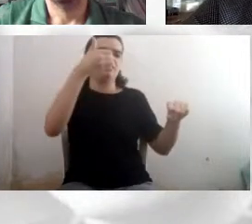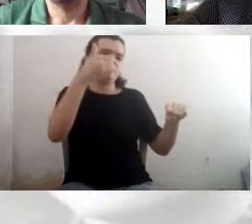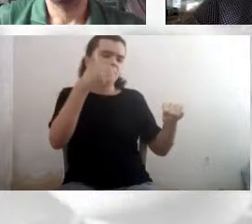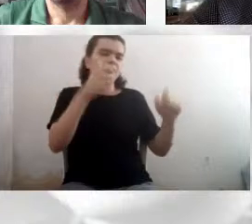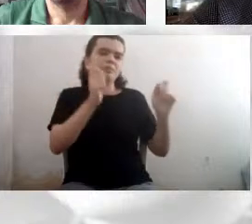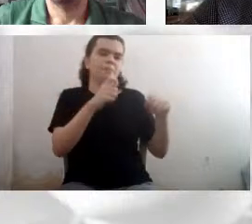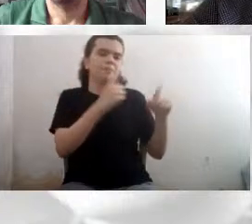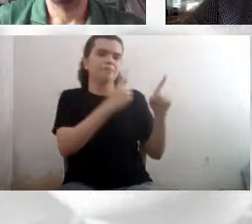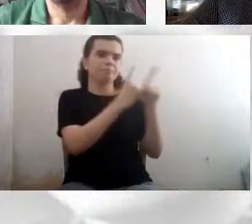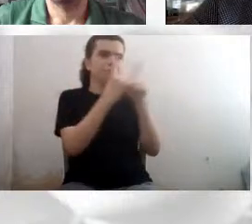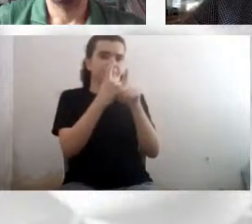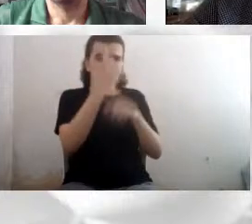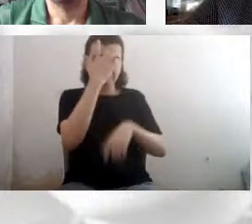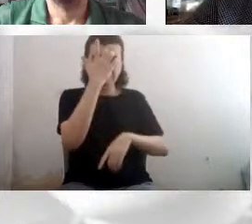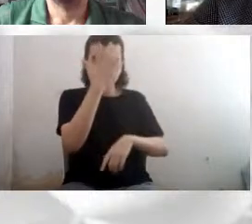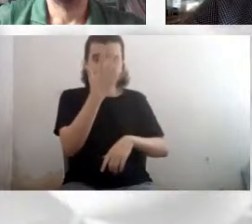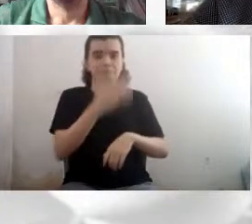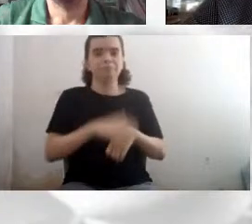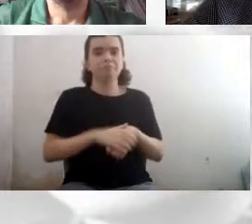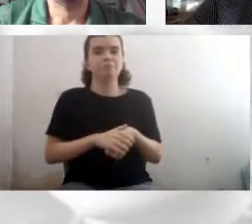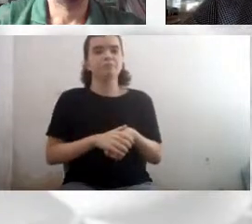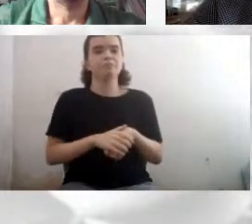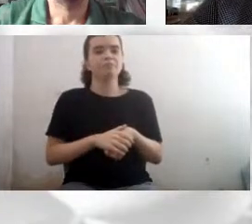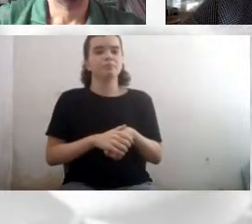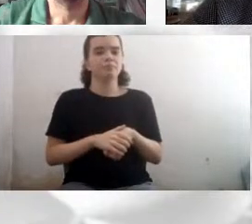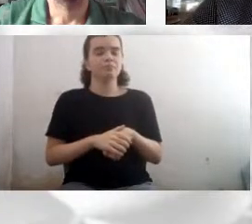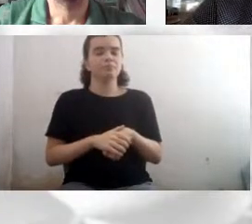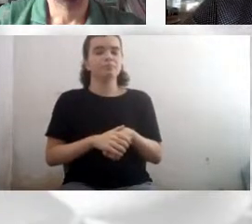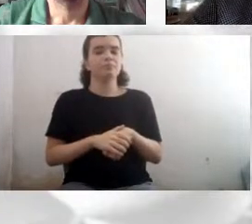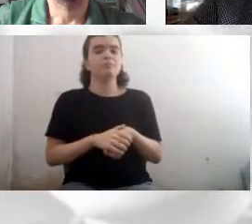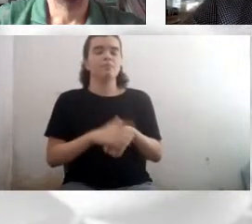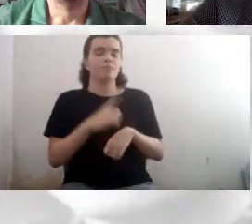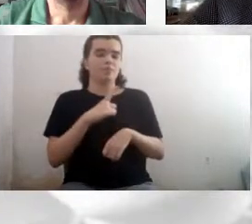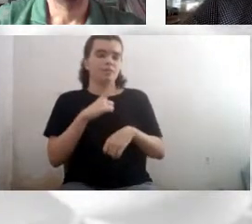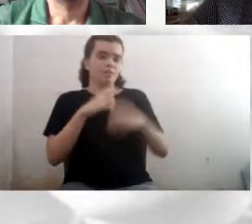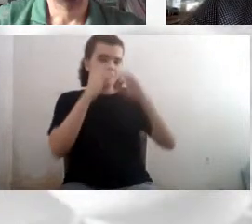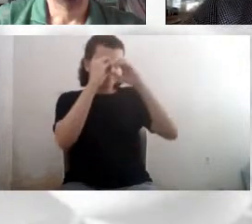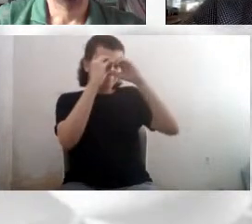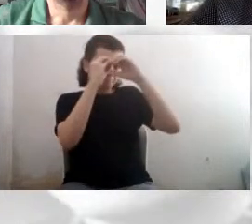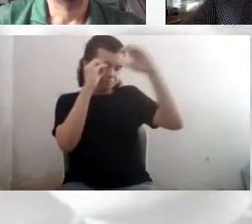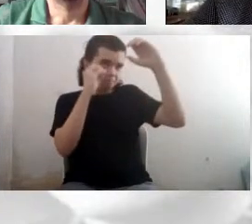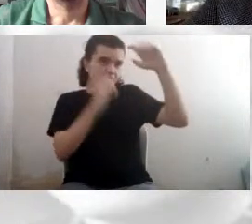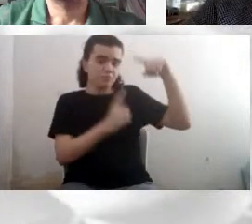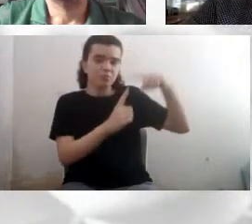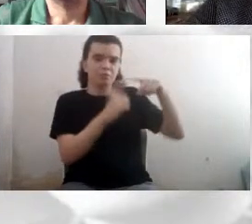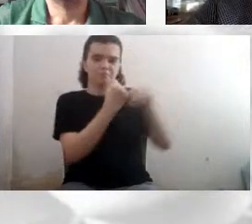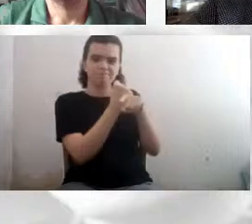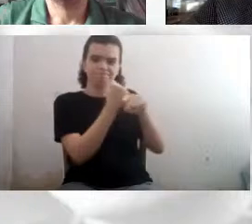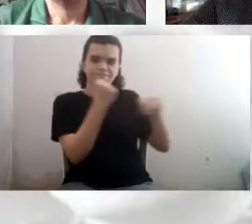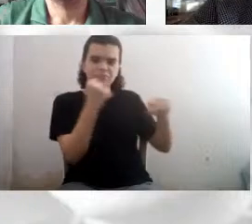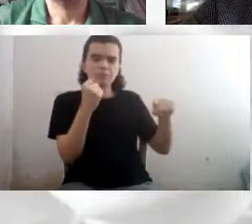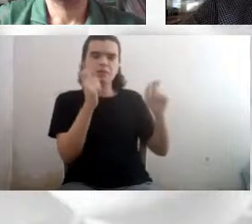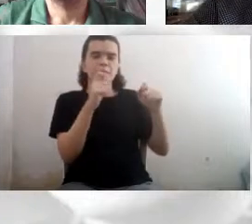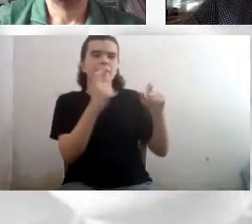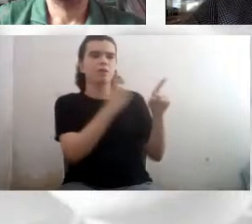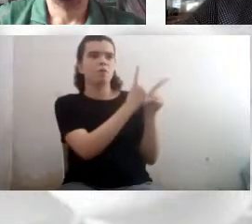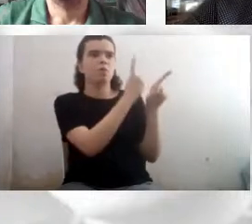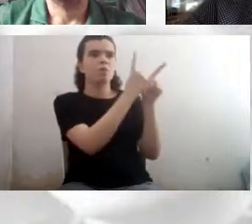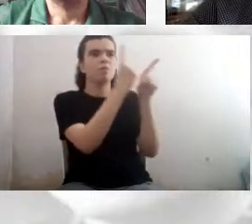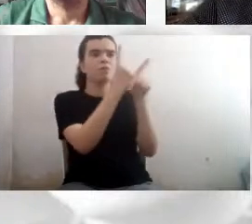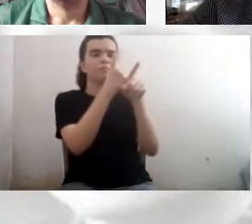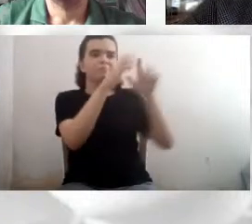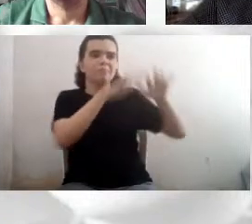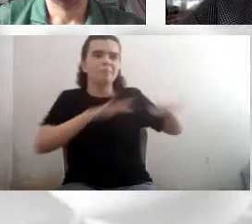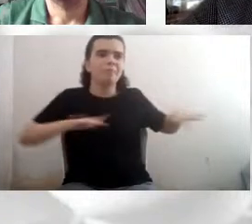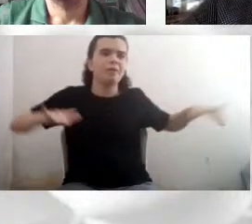então ele vai conseguir captar luz de estrelas muito mais fracas, de galáxias muito mais